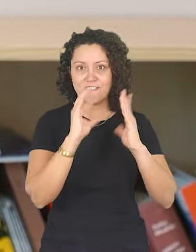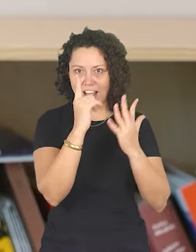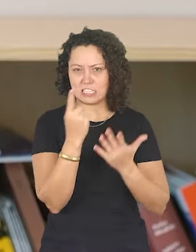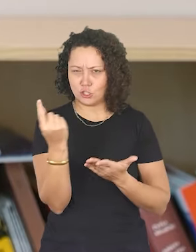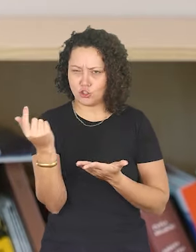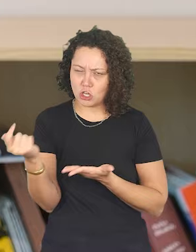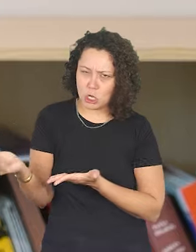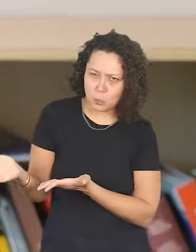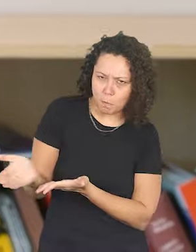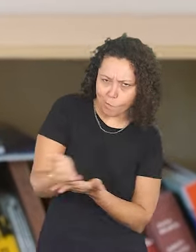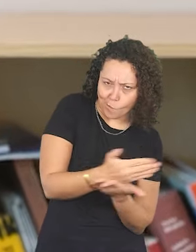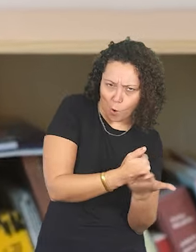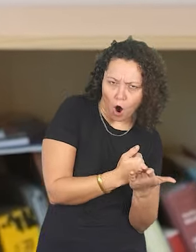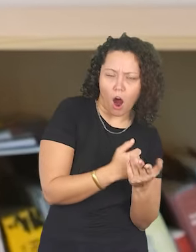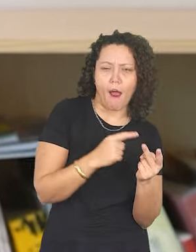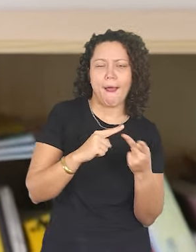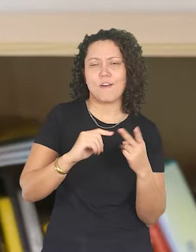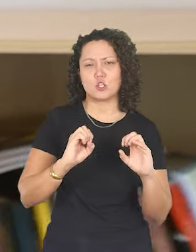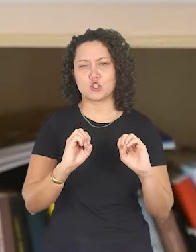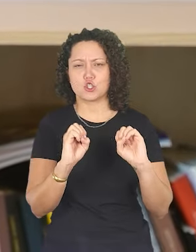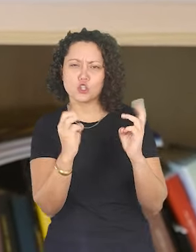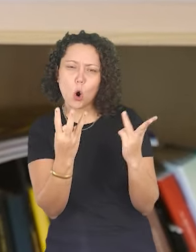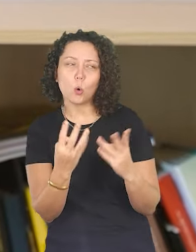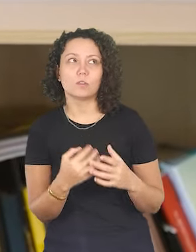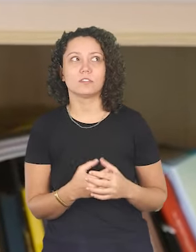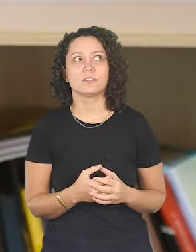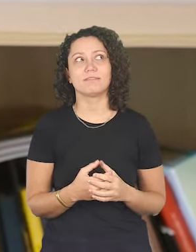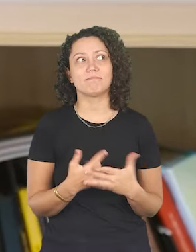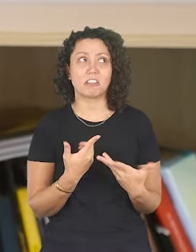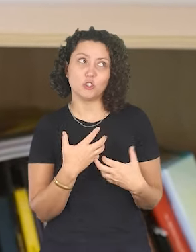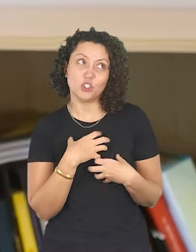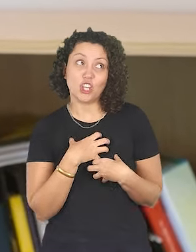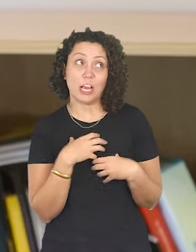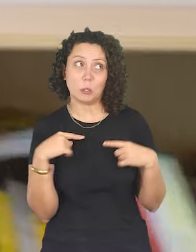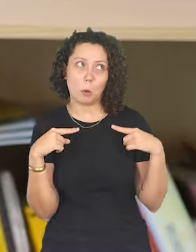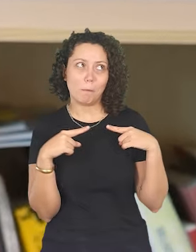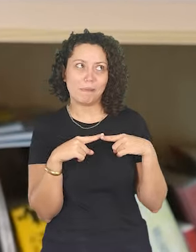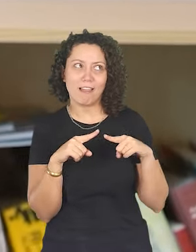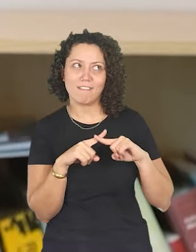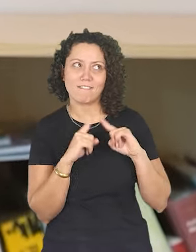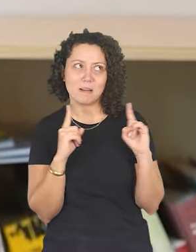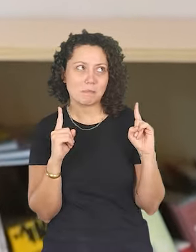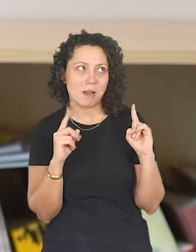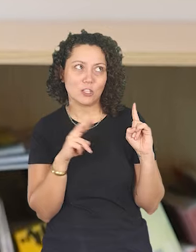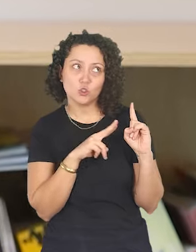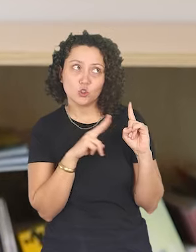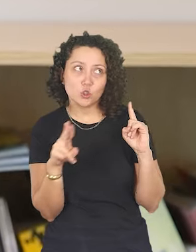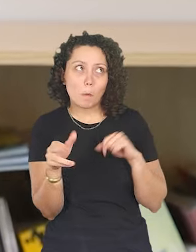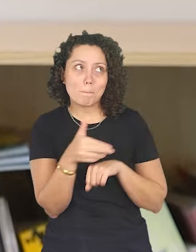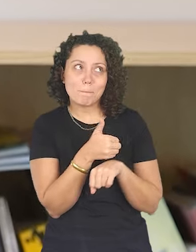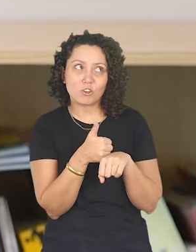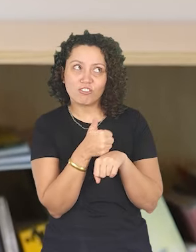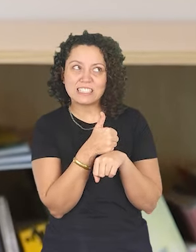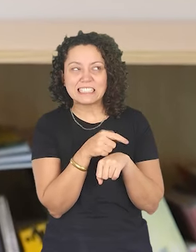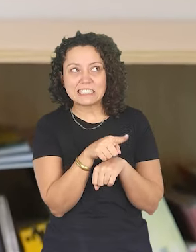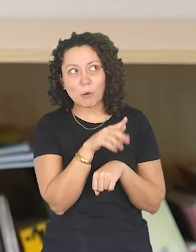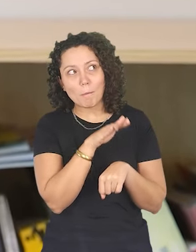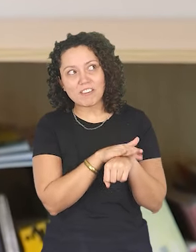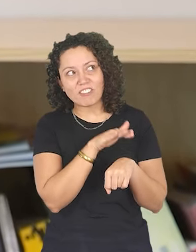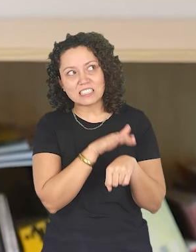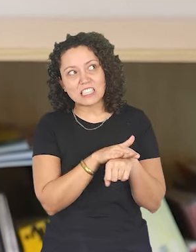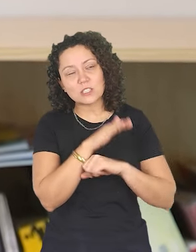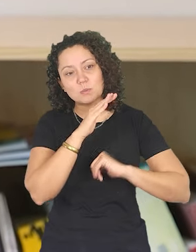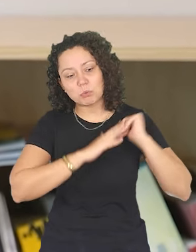nossas festas de arrecadação de dinheiro, desde shows no colégio. Então eu acho que já tinha uma coisa, mas que eu nunca soube que tinha um nome ou uma profissão, um